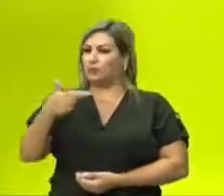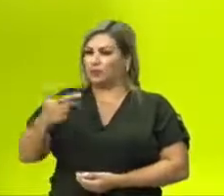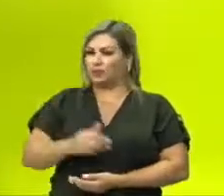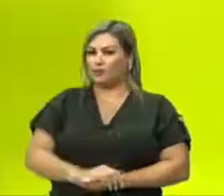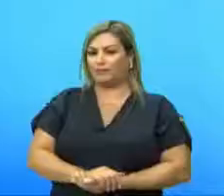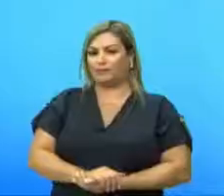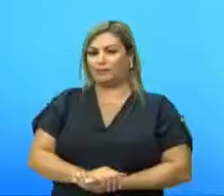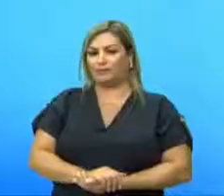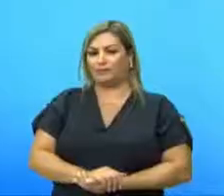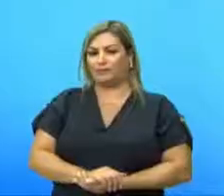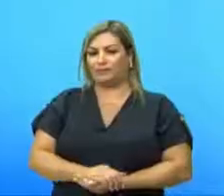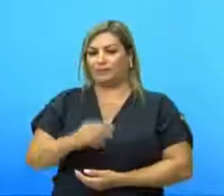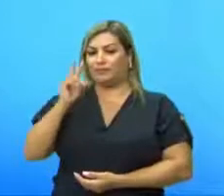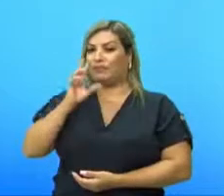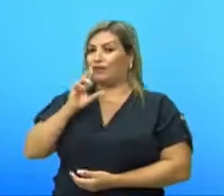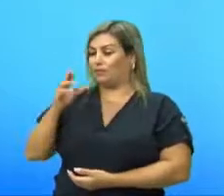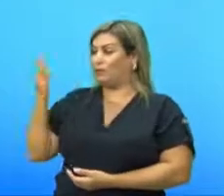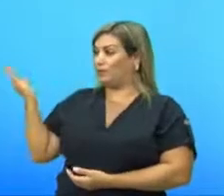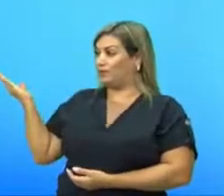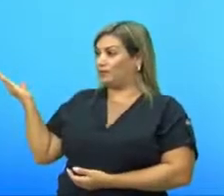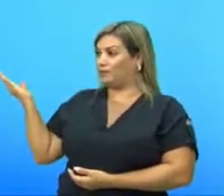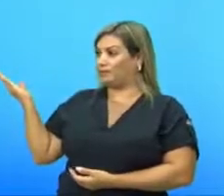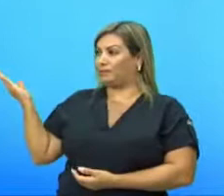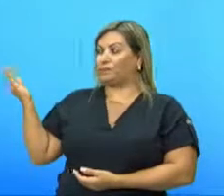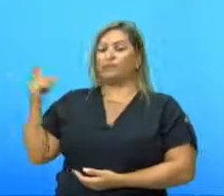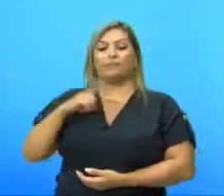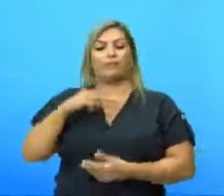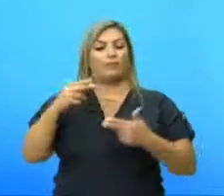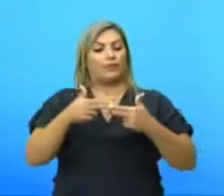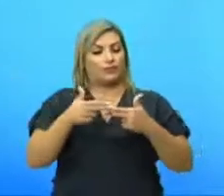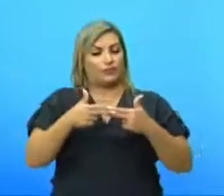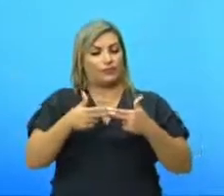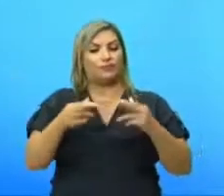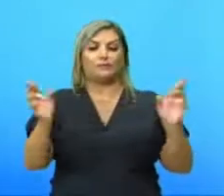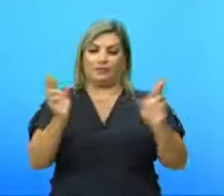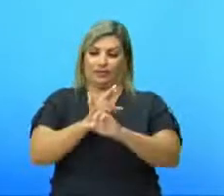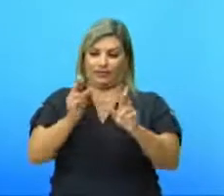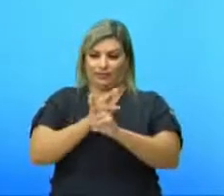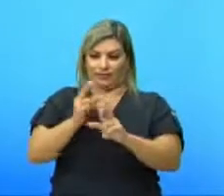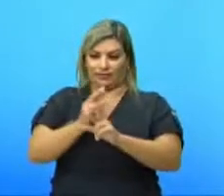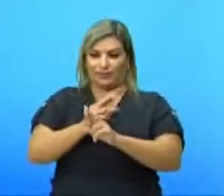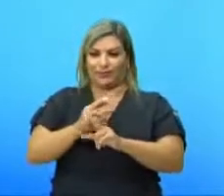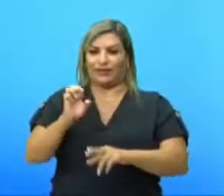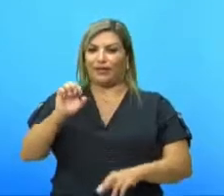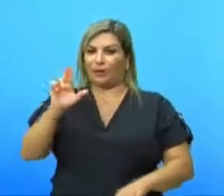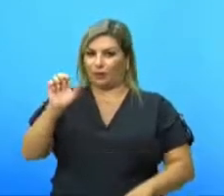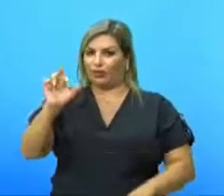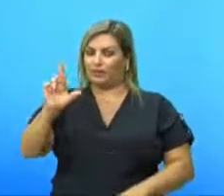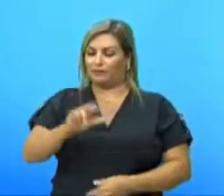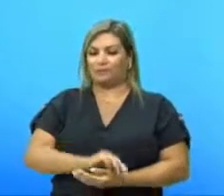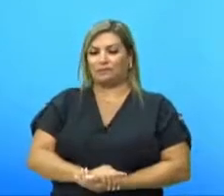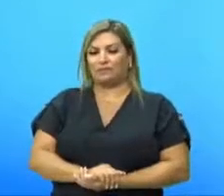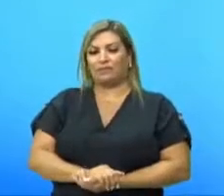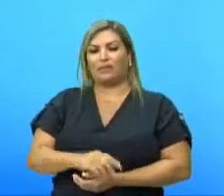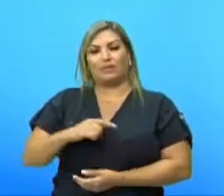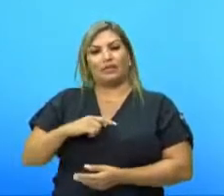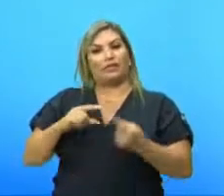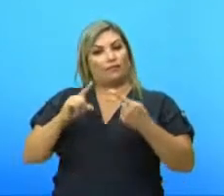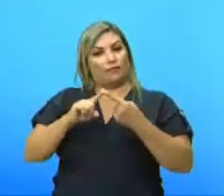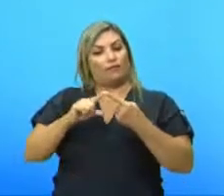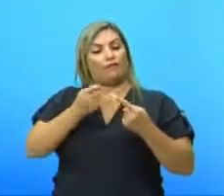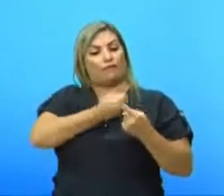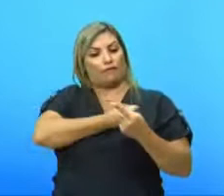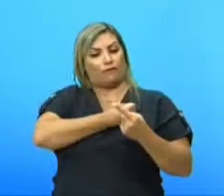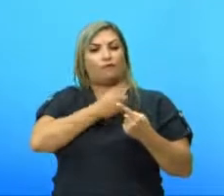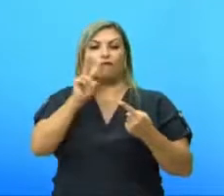coisa. Olha aqui, solução. Olha para mim. Utilizando a relação de Euler. Tem-se. Eu tenho que ter o número